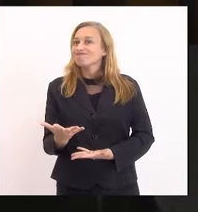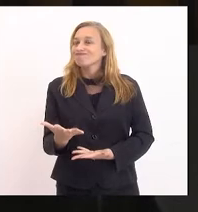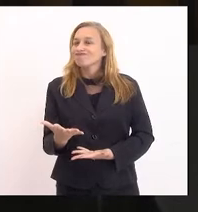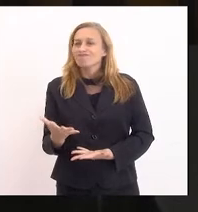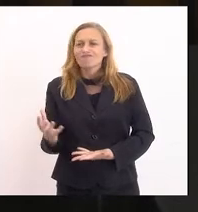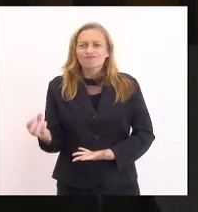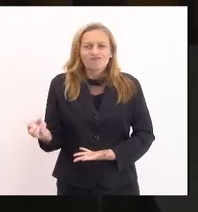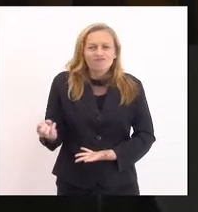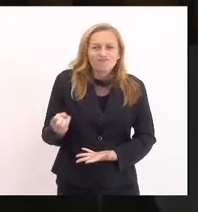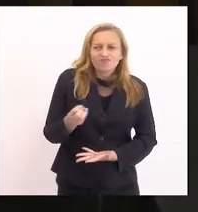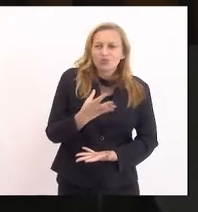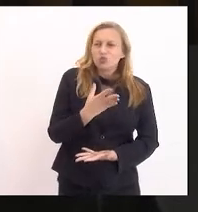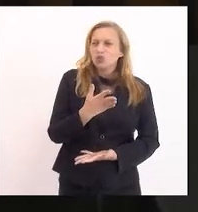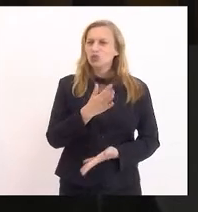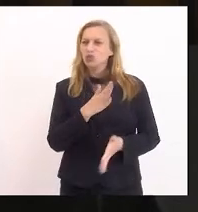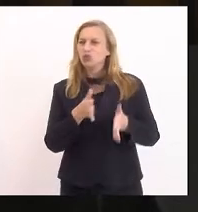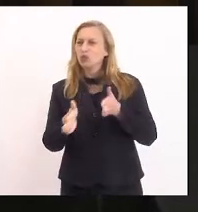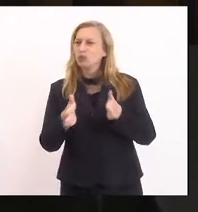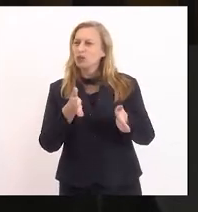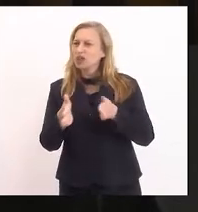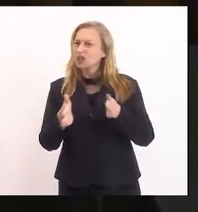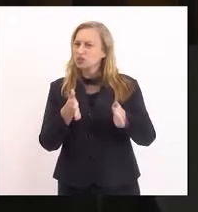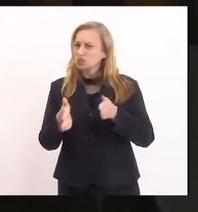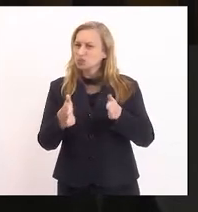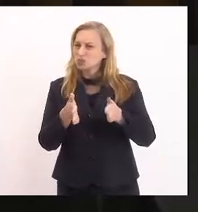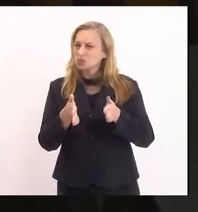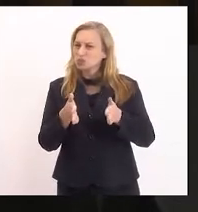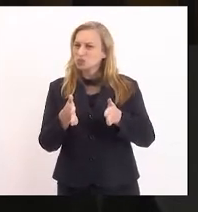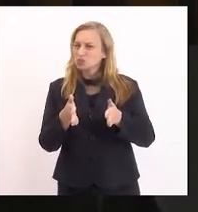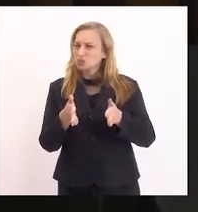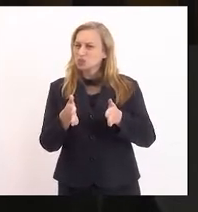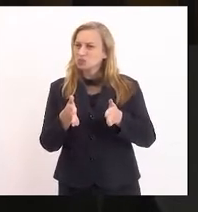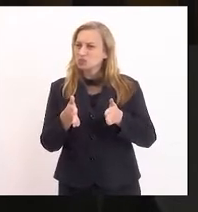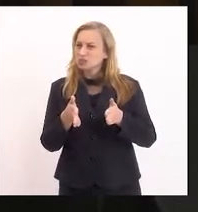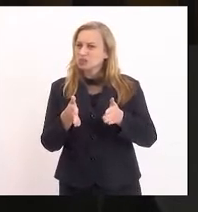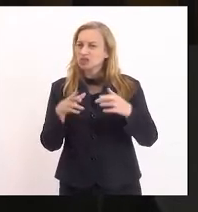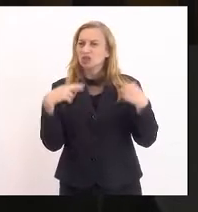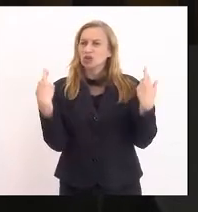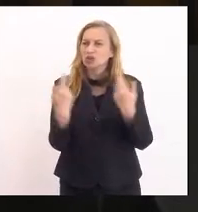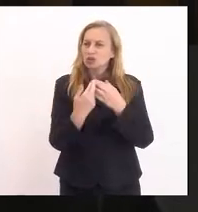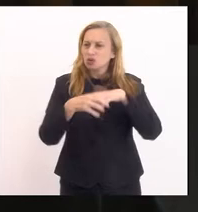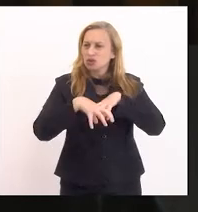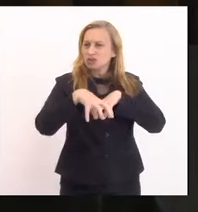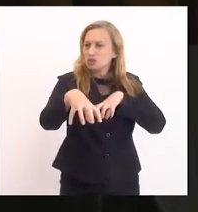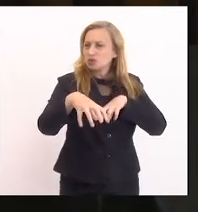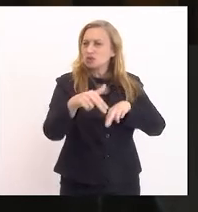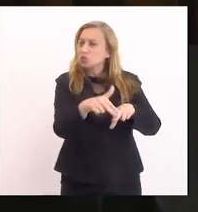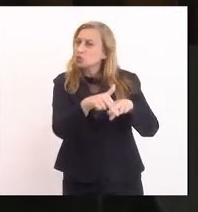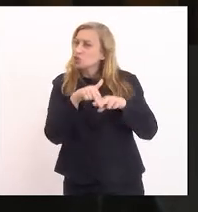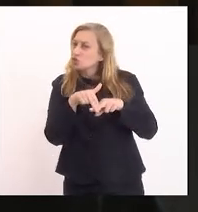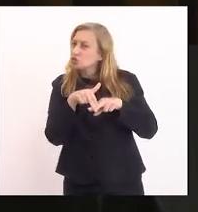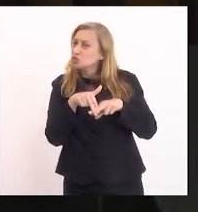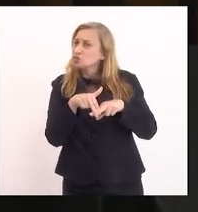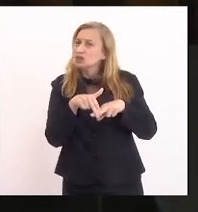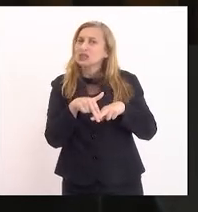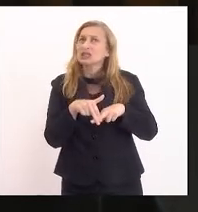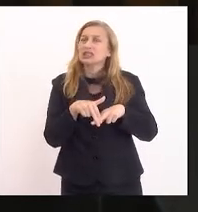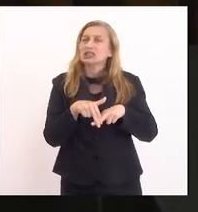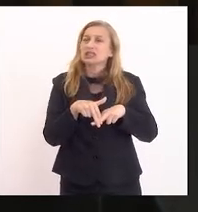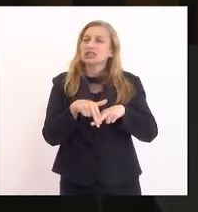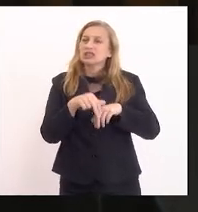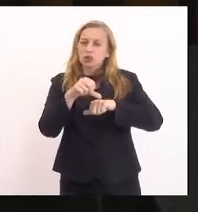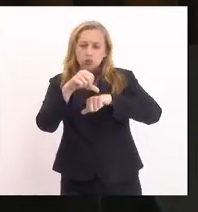nova etapa de sessões remotas em função da